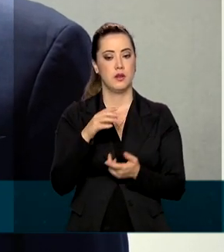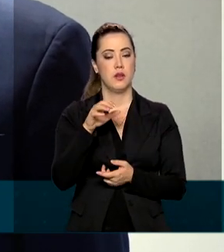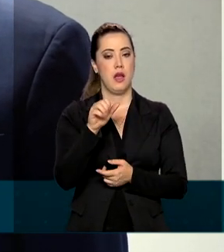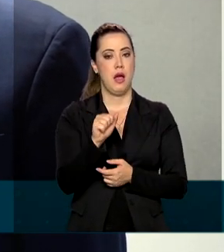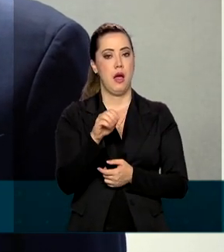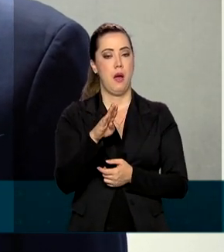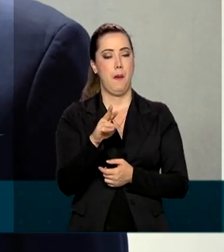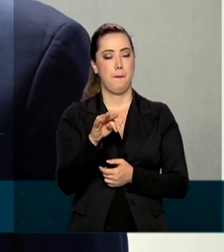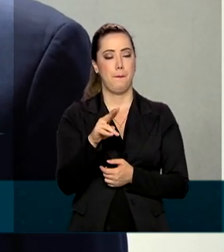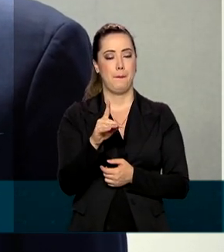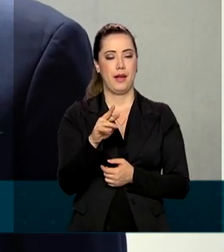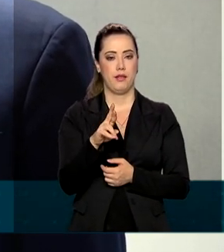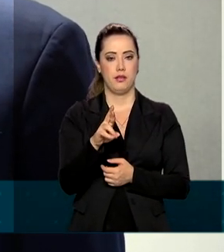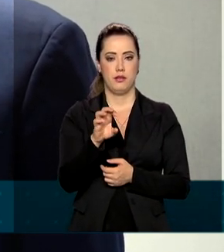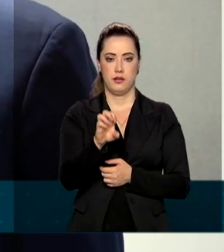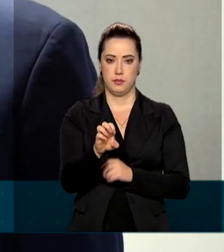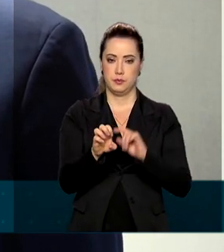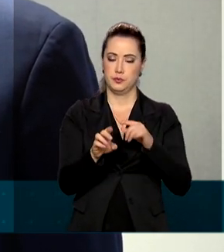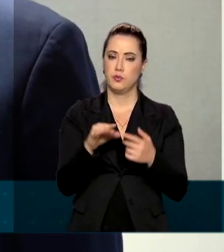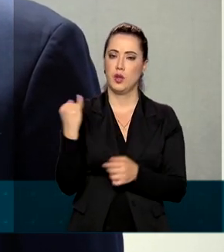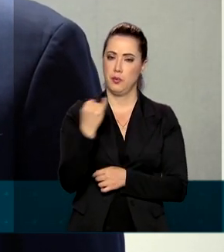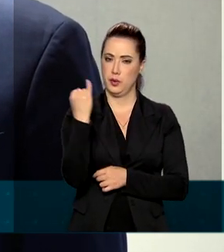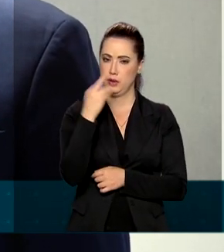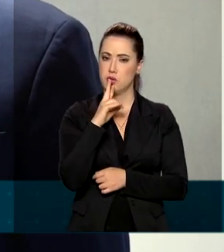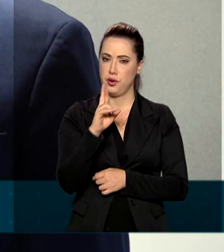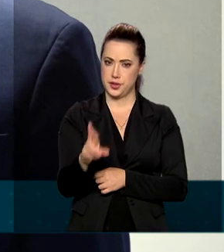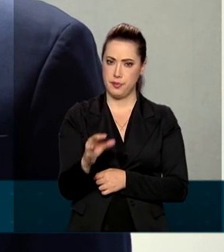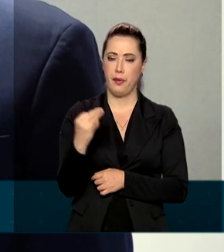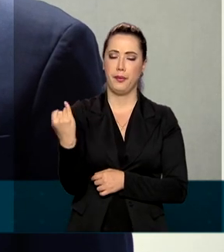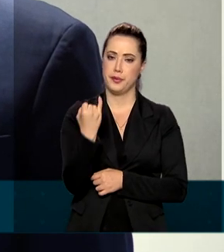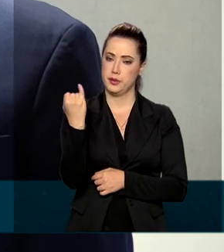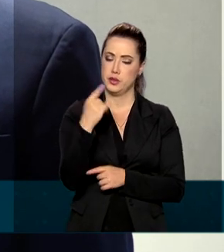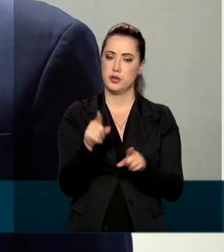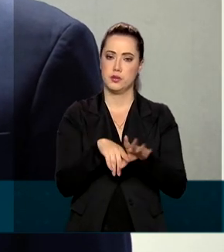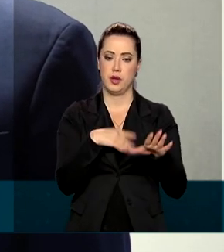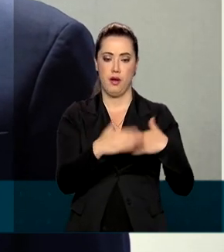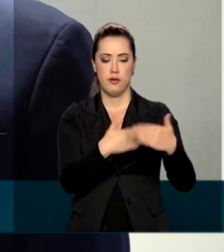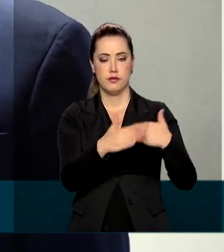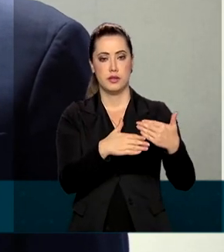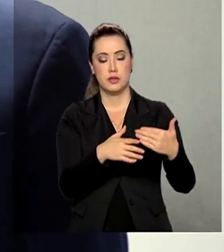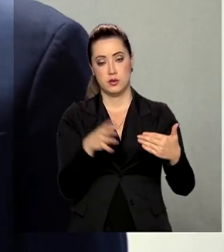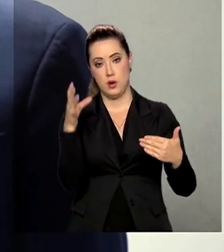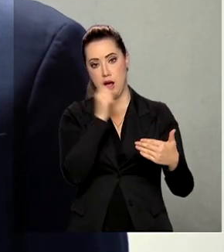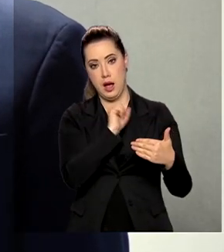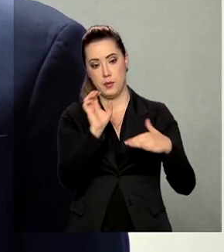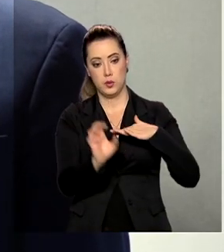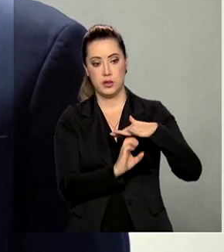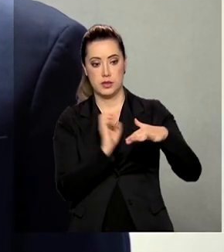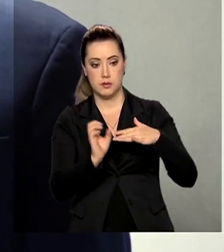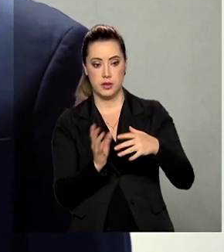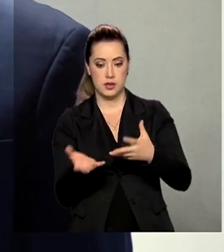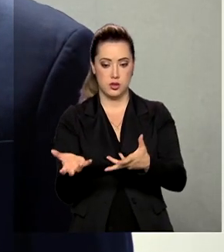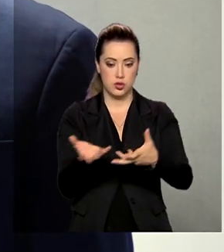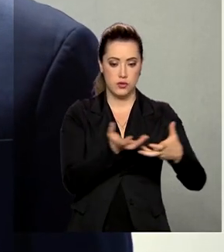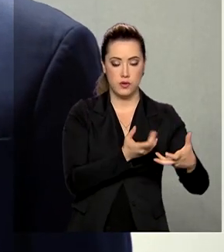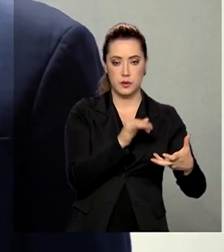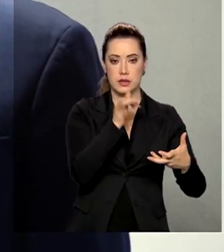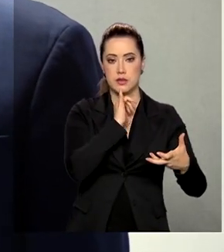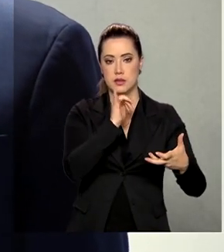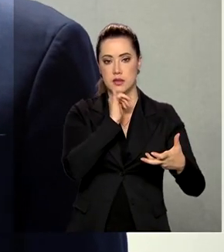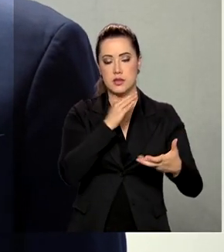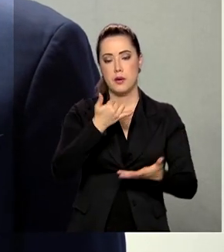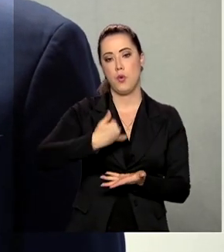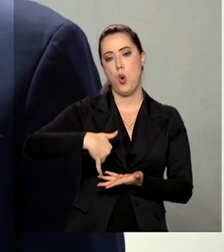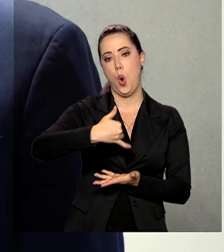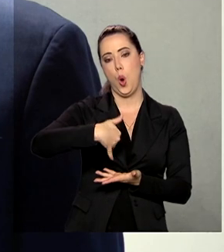BETRE. Além desse importante resultado concreto, houve avanços na logística reversa com sistemas aprimorados, como o caso do óleo